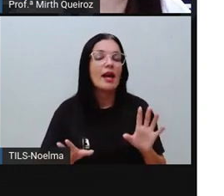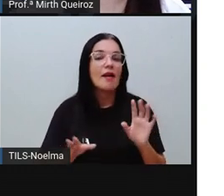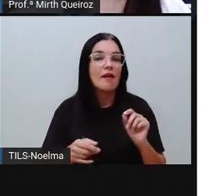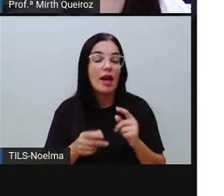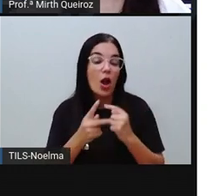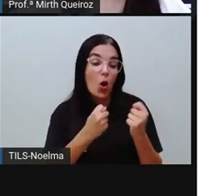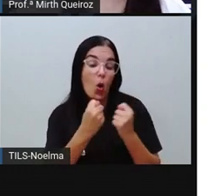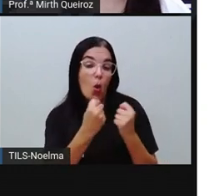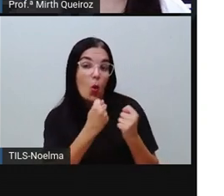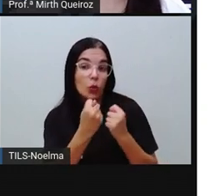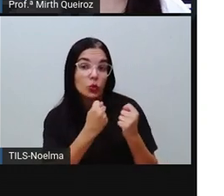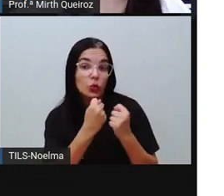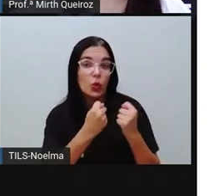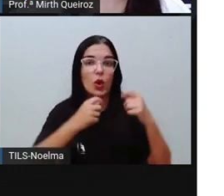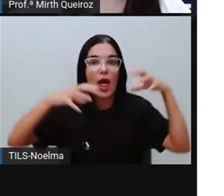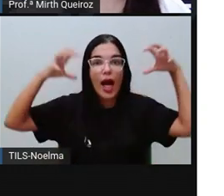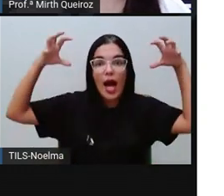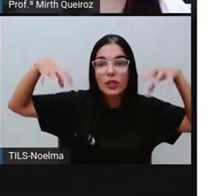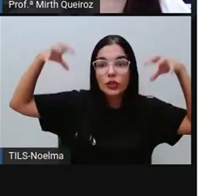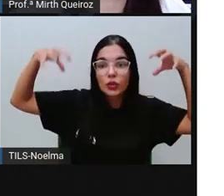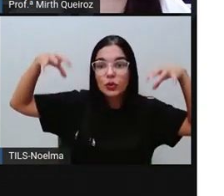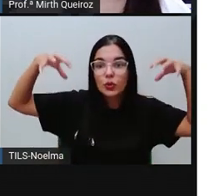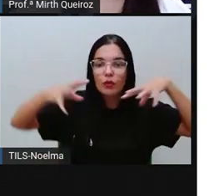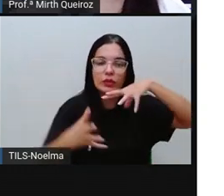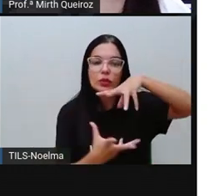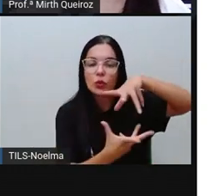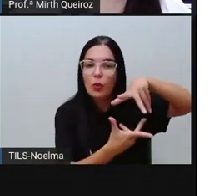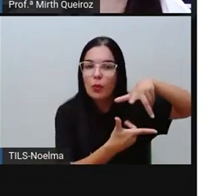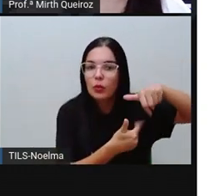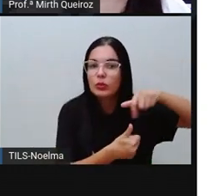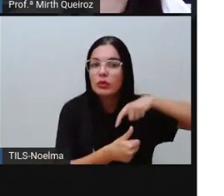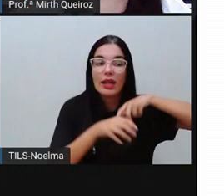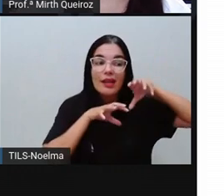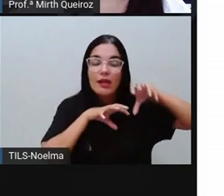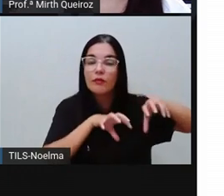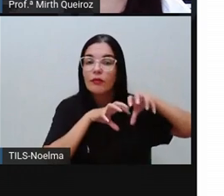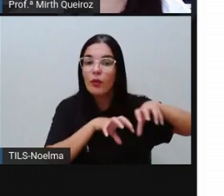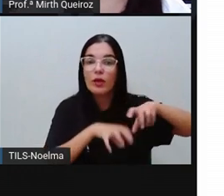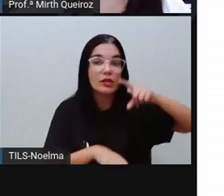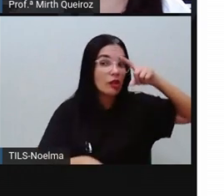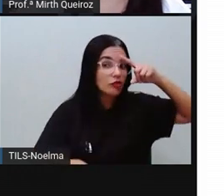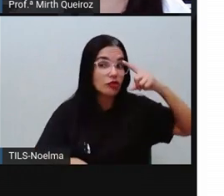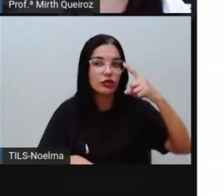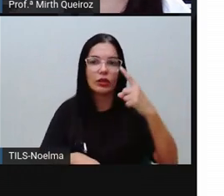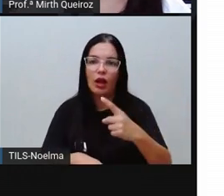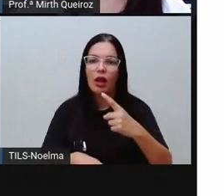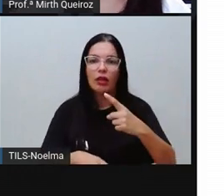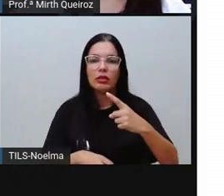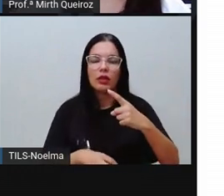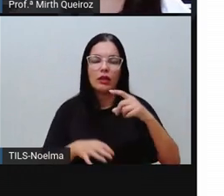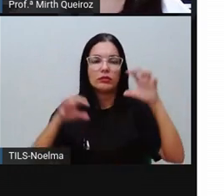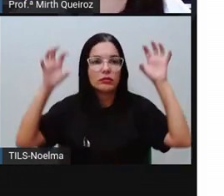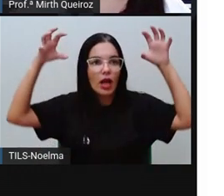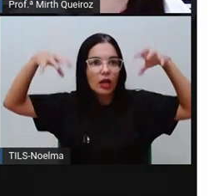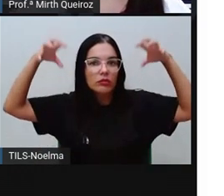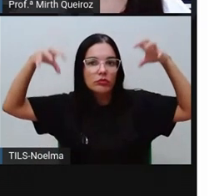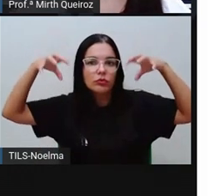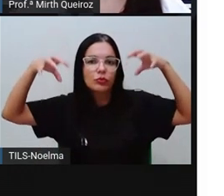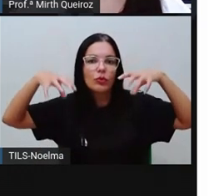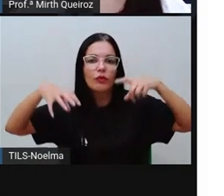controle de chuva aí. Ela vai ter influência direta aos regimes de chuva no